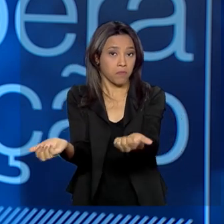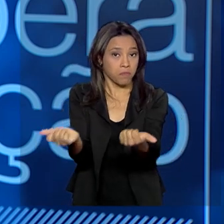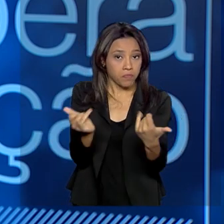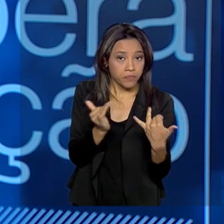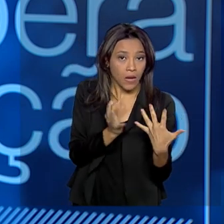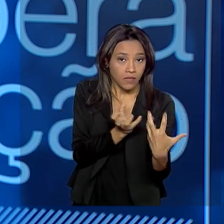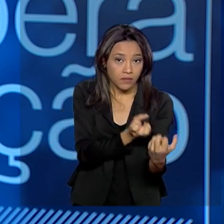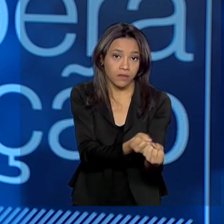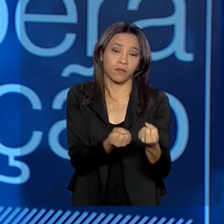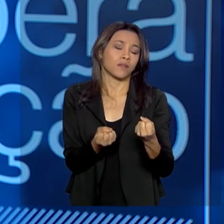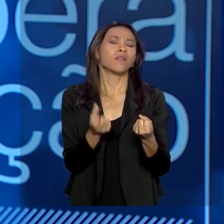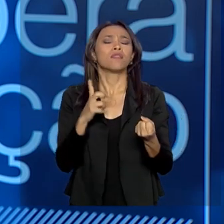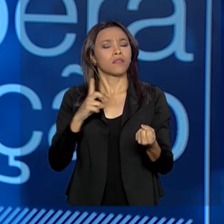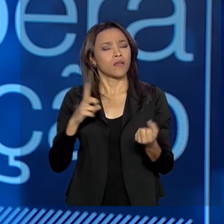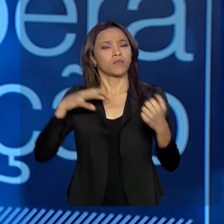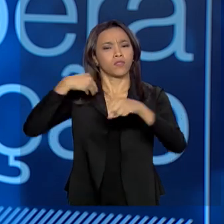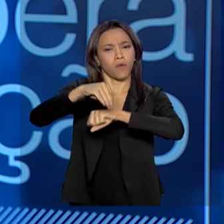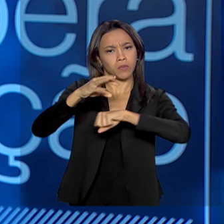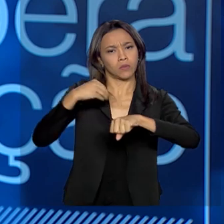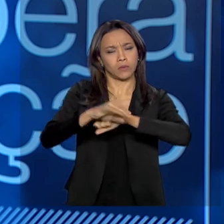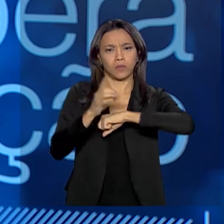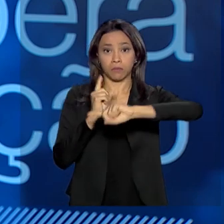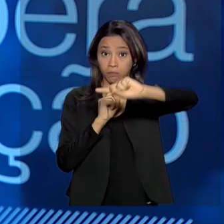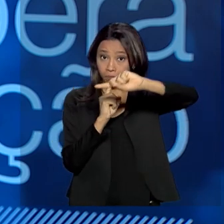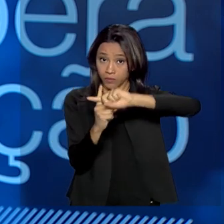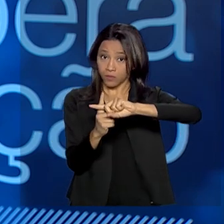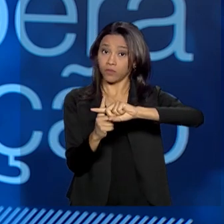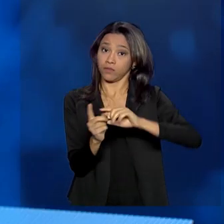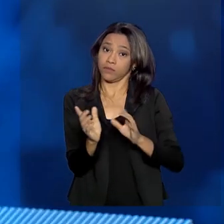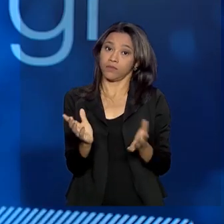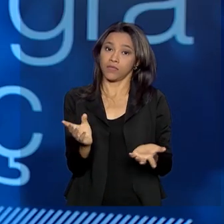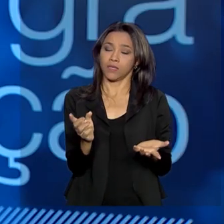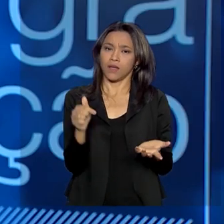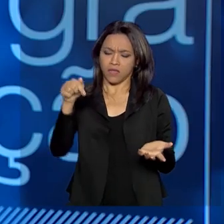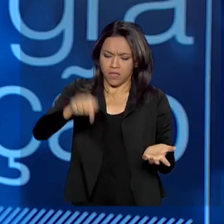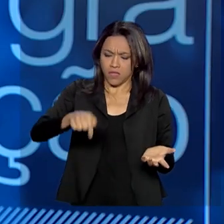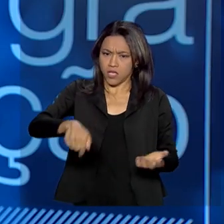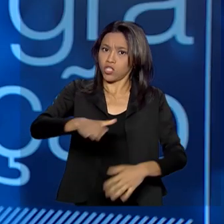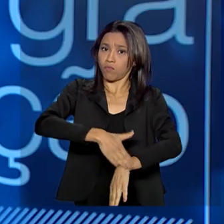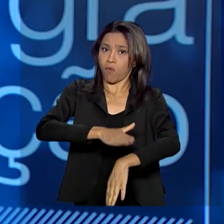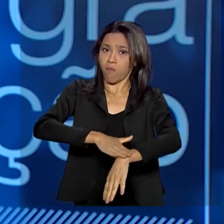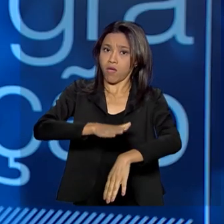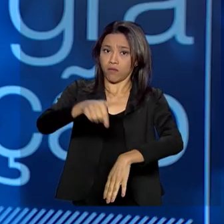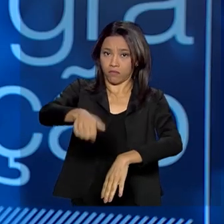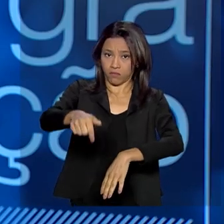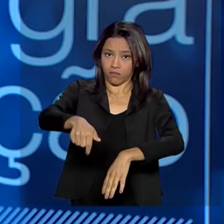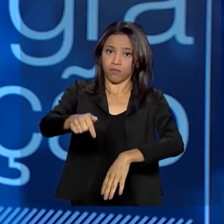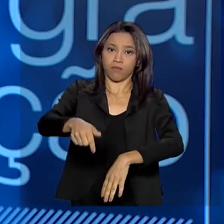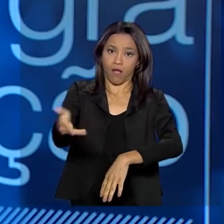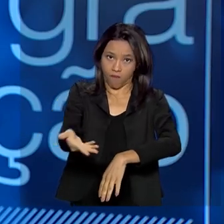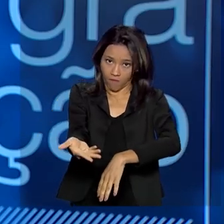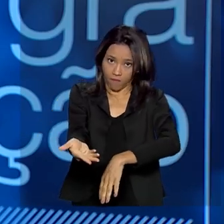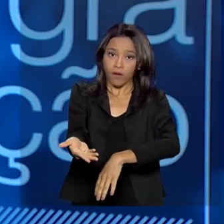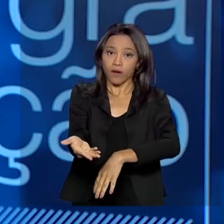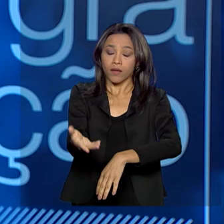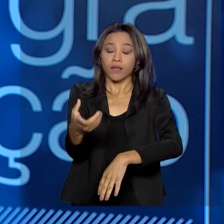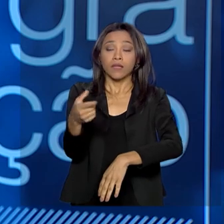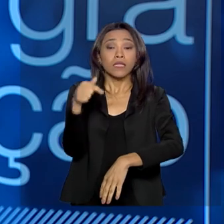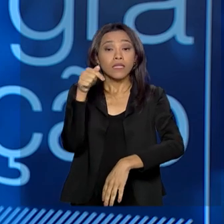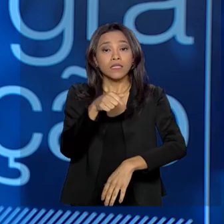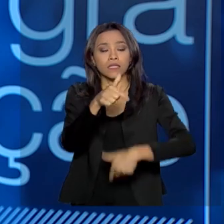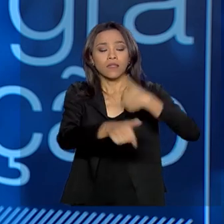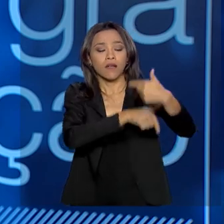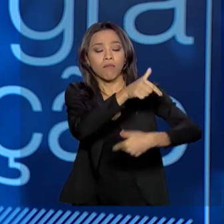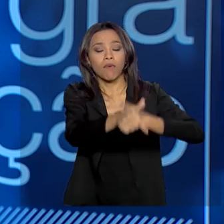temos dados positivos nesse sentido, existe agora, neste momento da operação acolhida, o grande